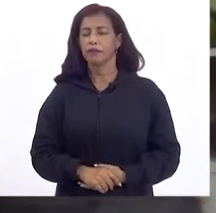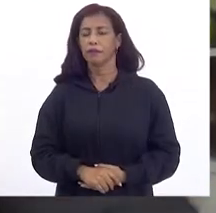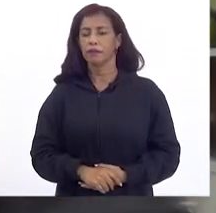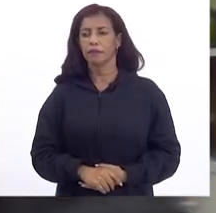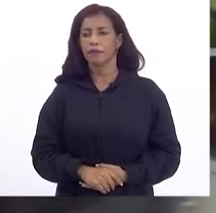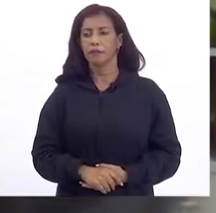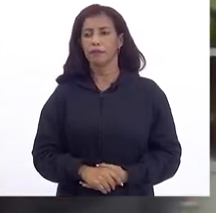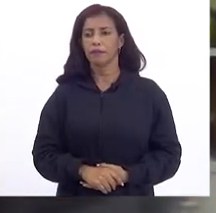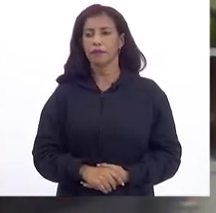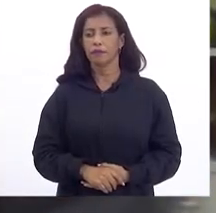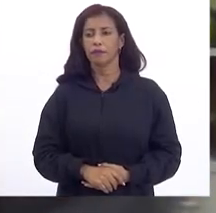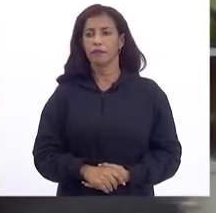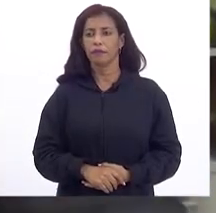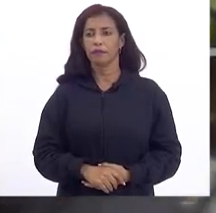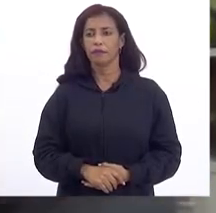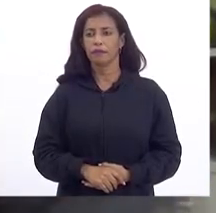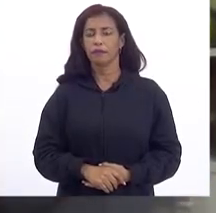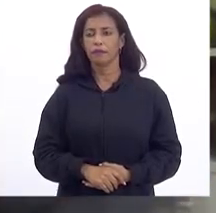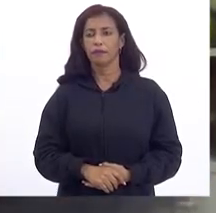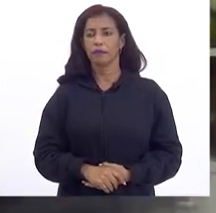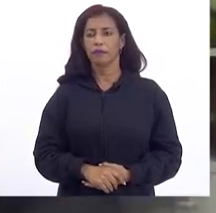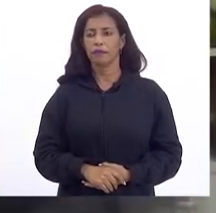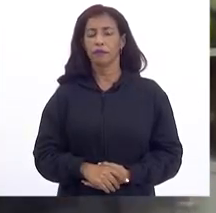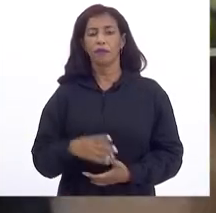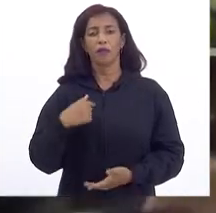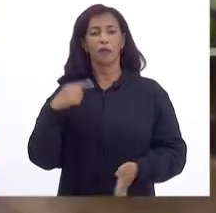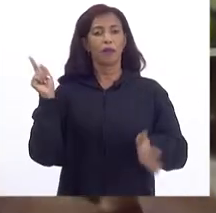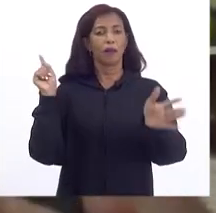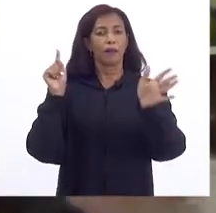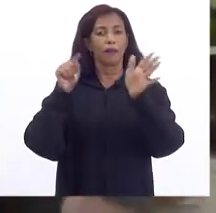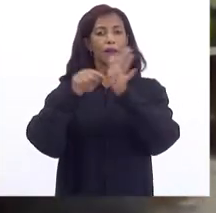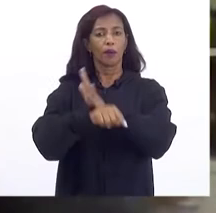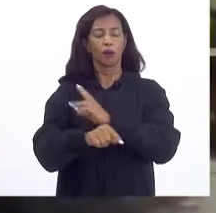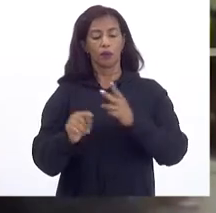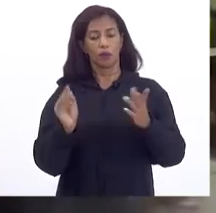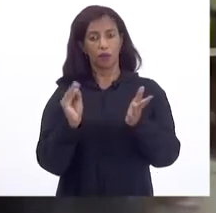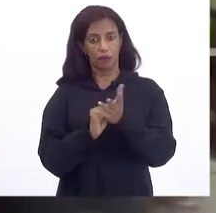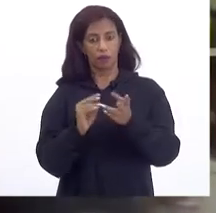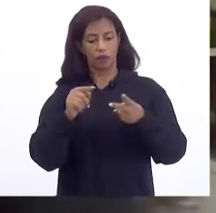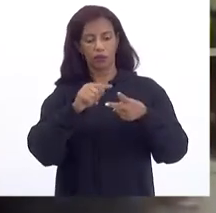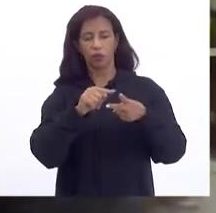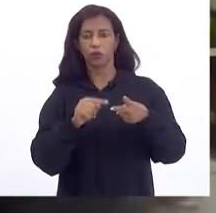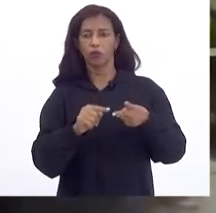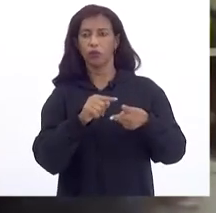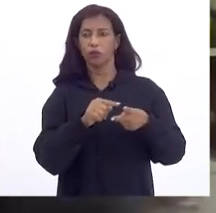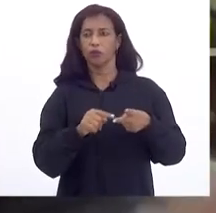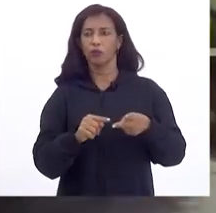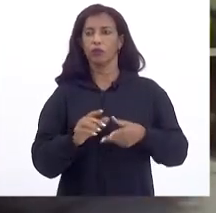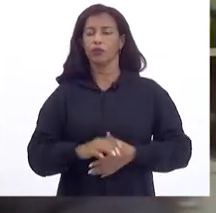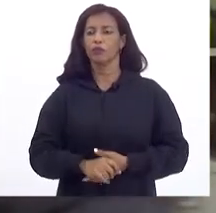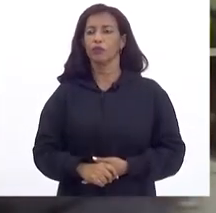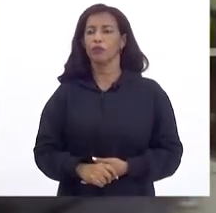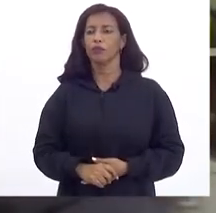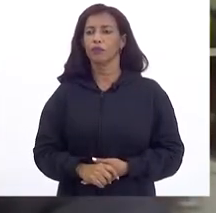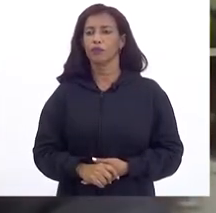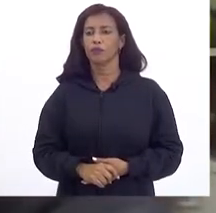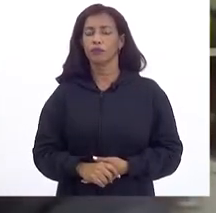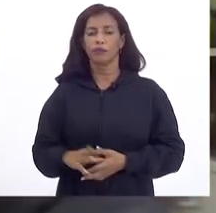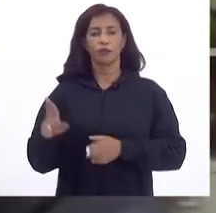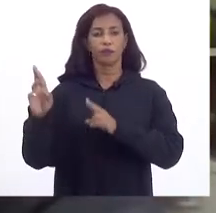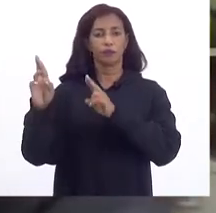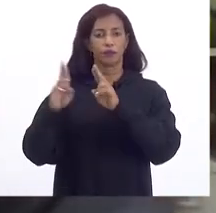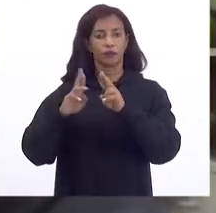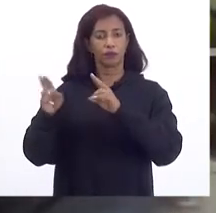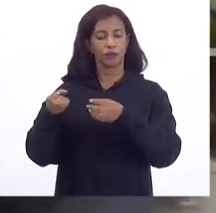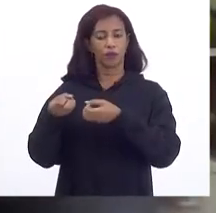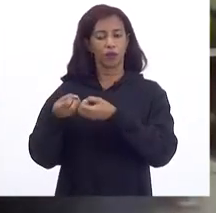Em relação A pergunta Faltam duas perguntas Que o senhor Havia feito Em relação Às